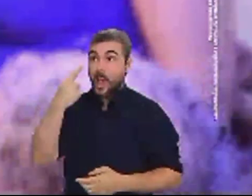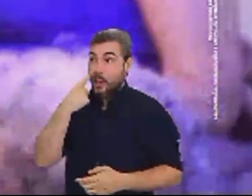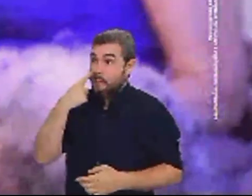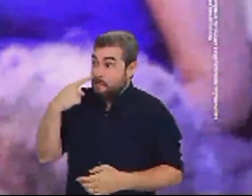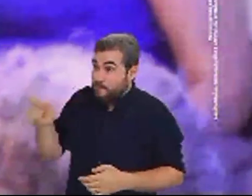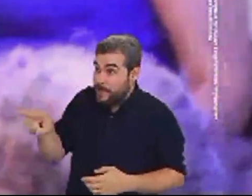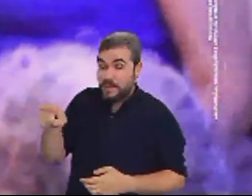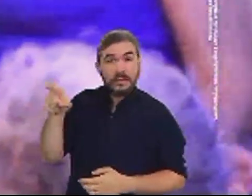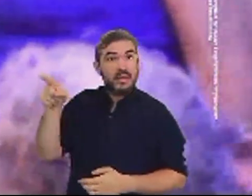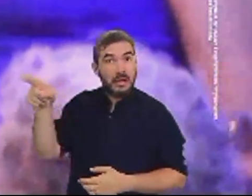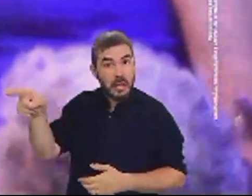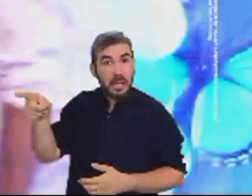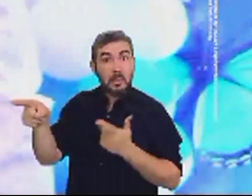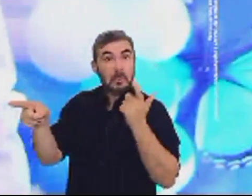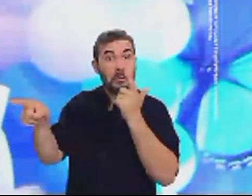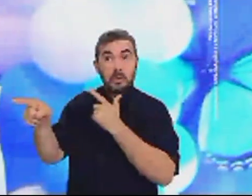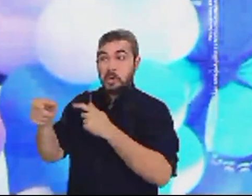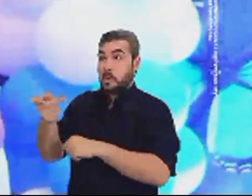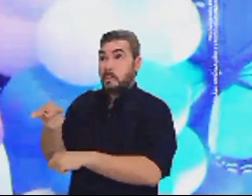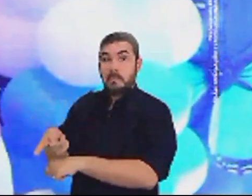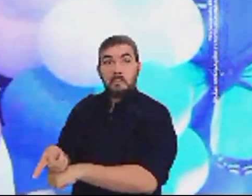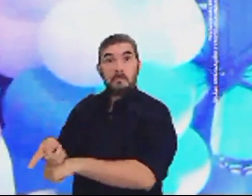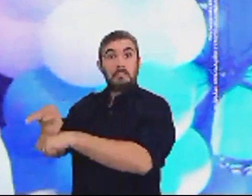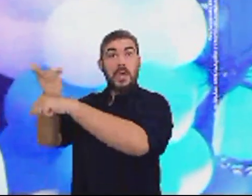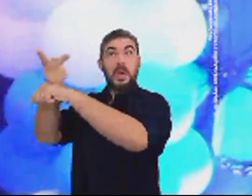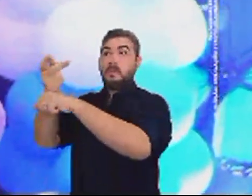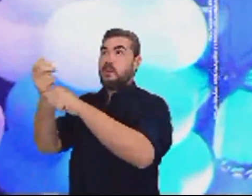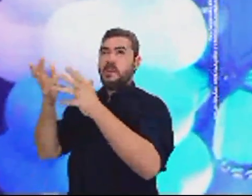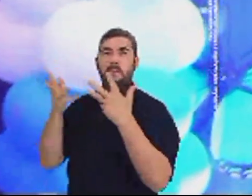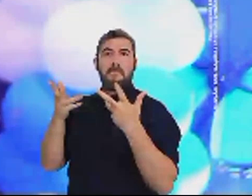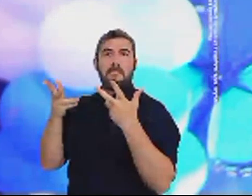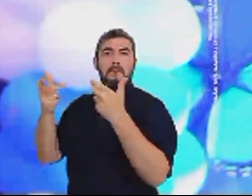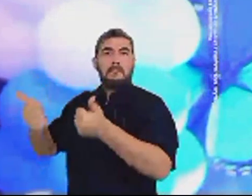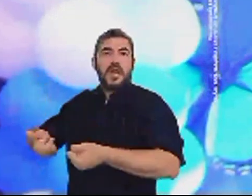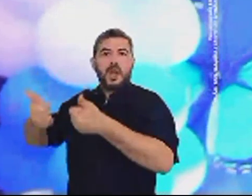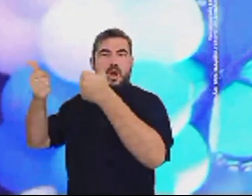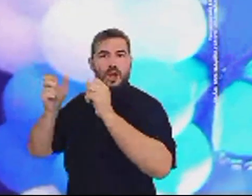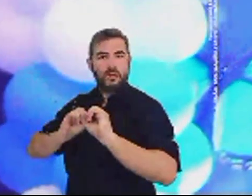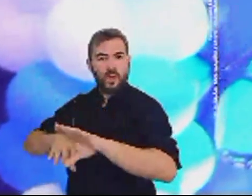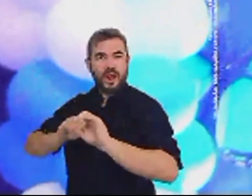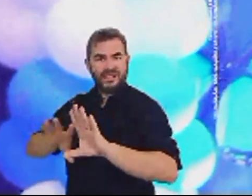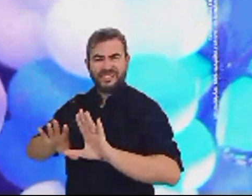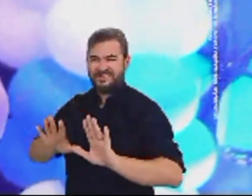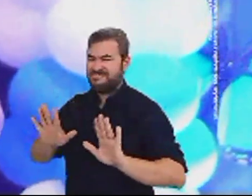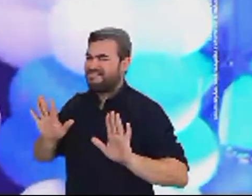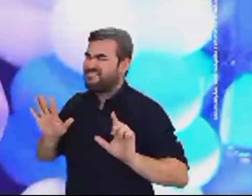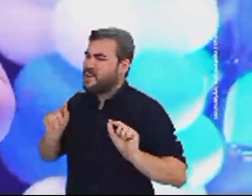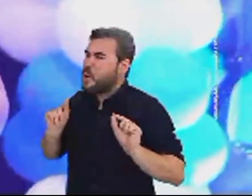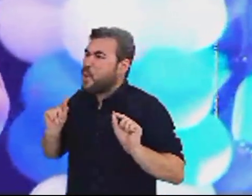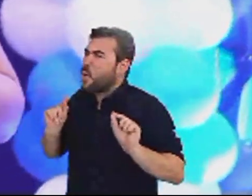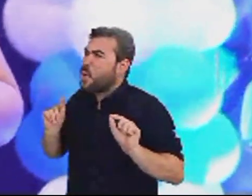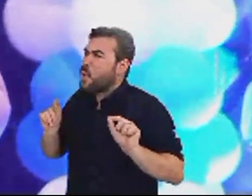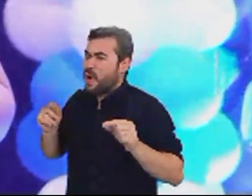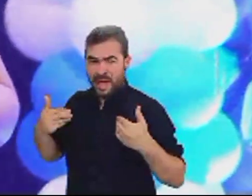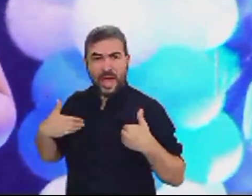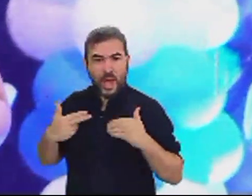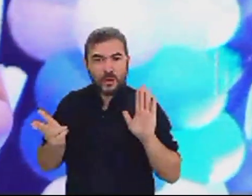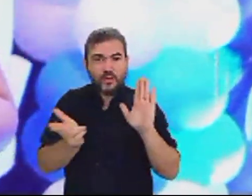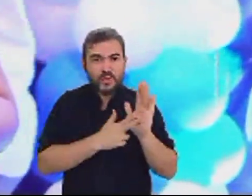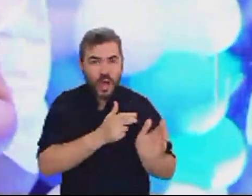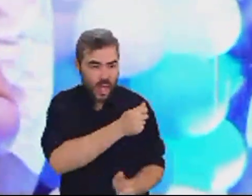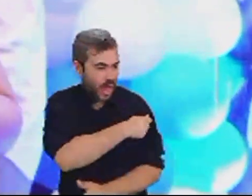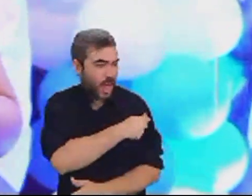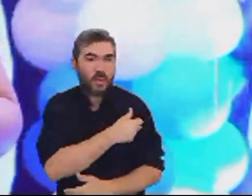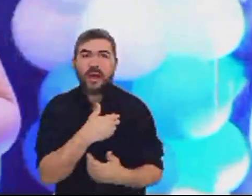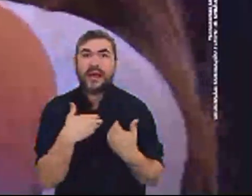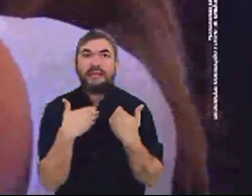a cidade um prêmio de melhor educação e eu que sou estudante eu pergunto aonde está essa educação